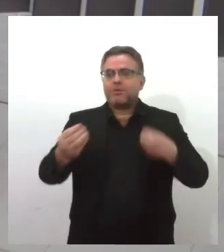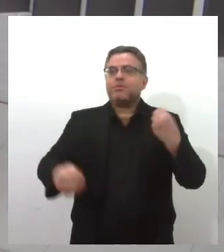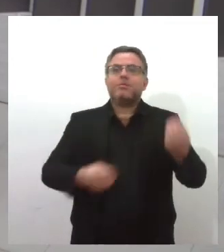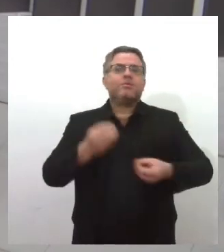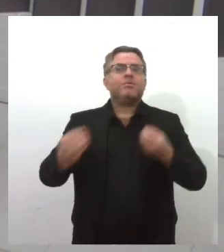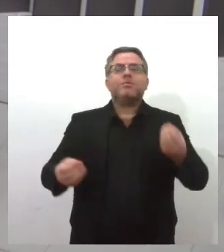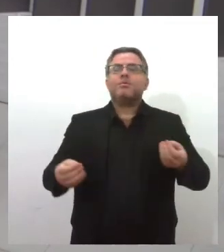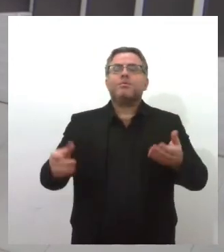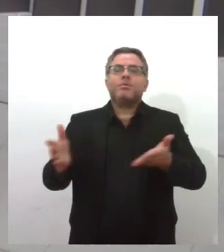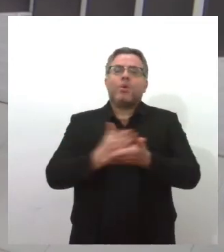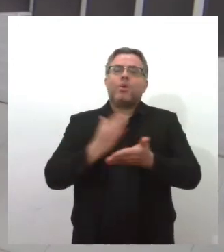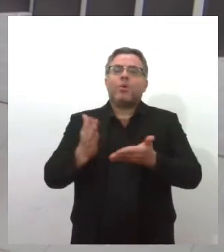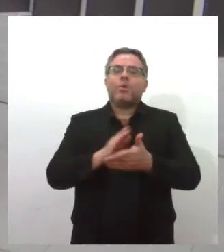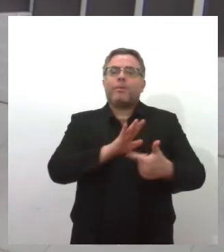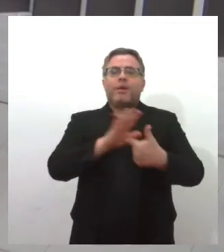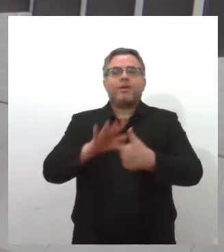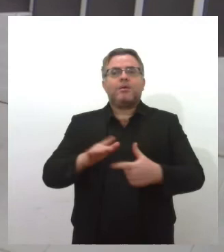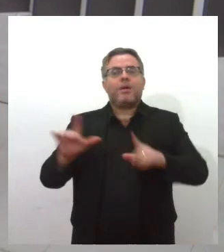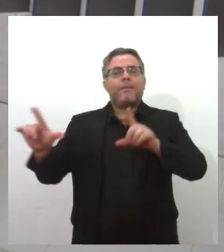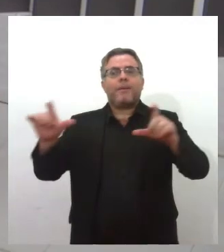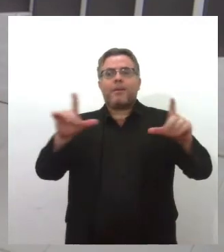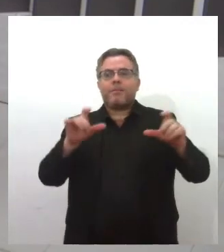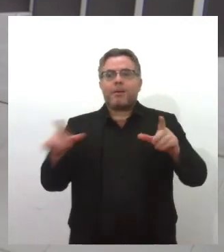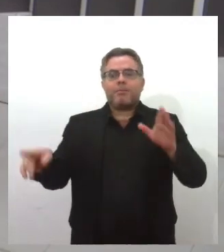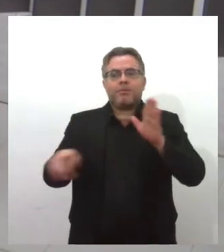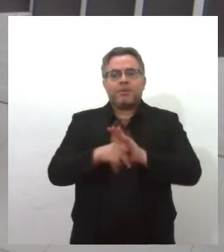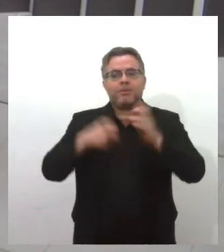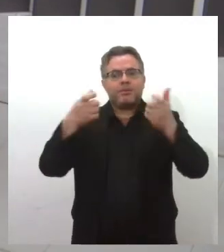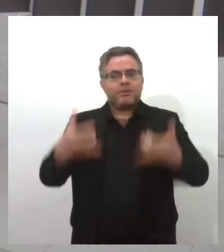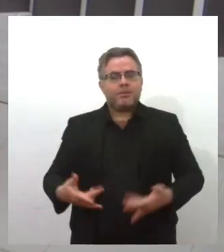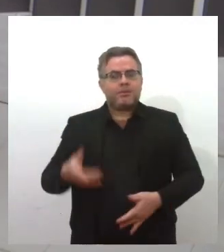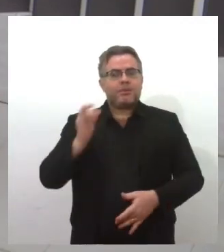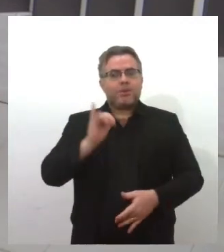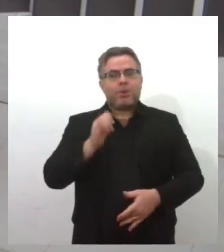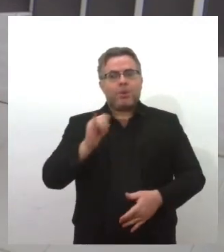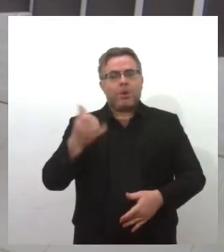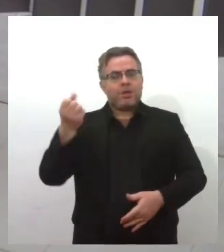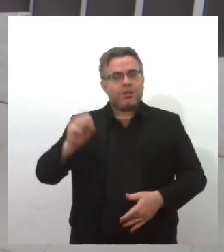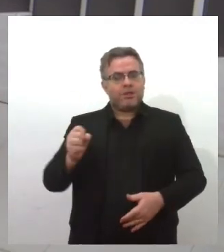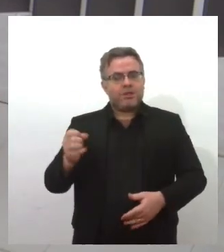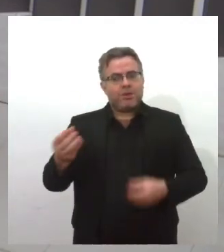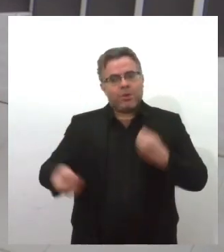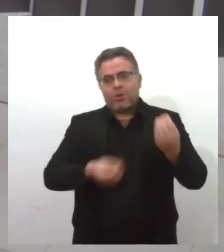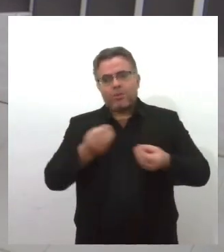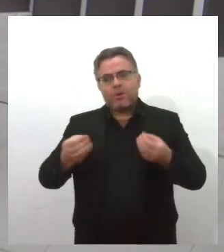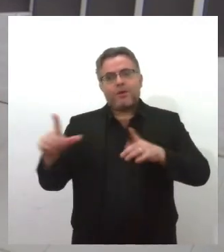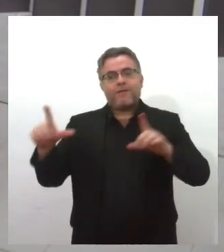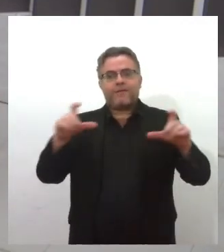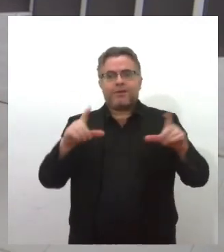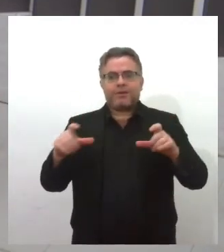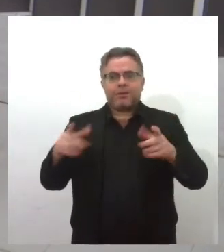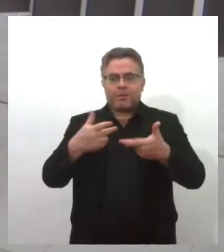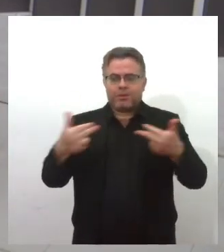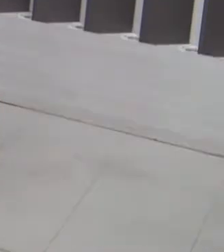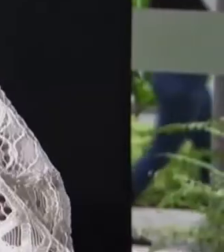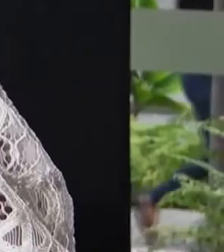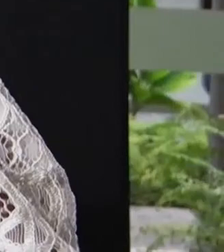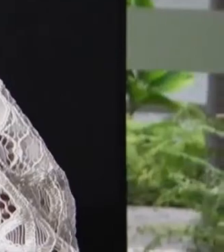Sergipe. Vamos conhecer um pouco da obra que conta a história do Estado através de fotografias e artigos diversos.